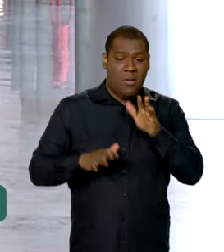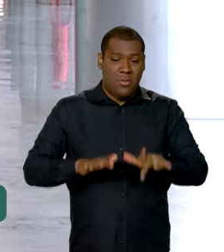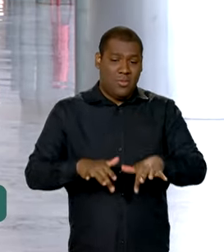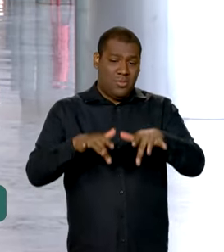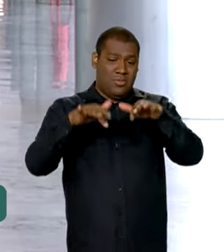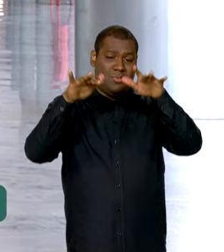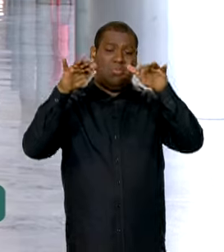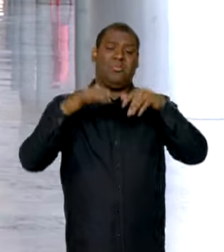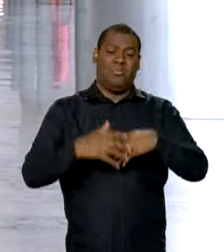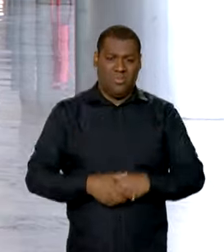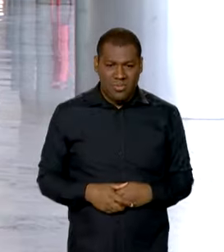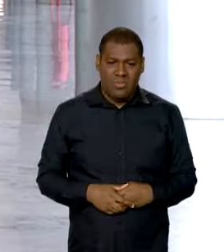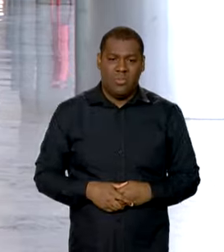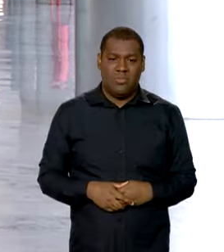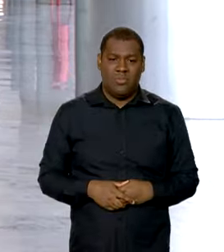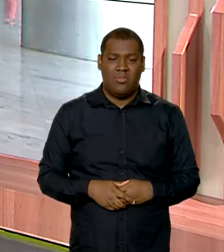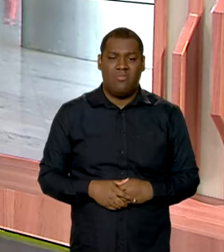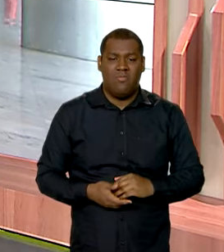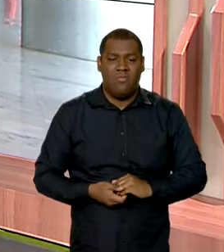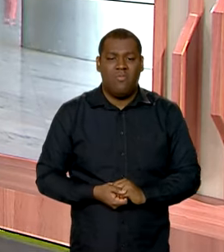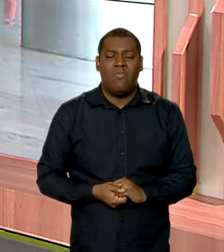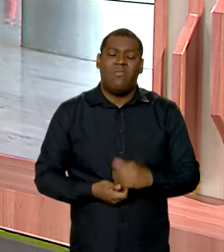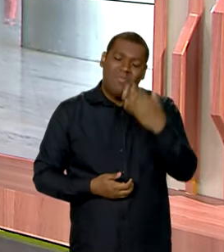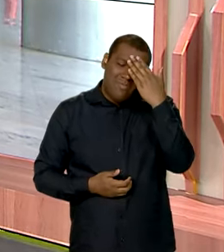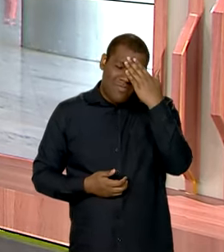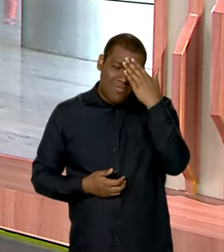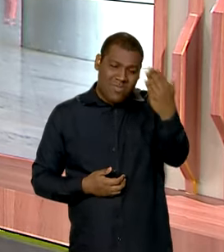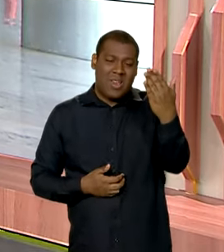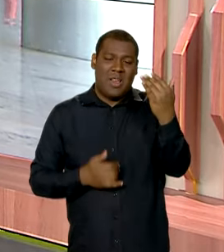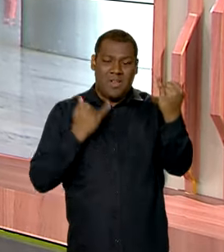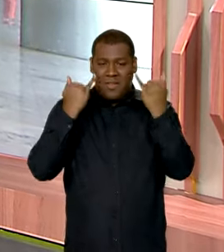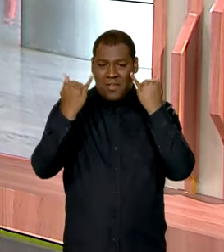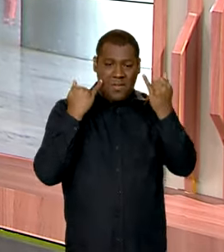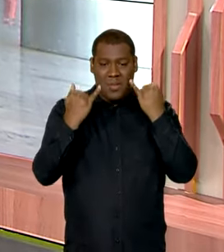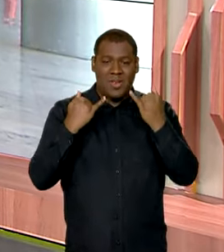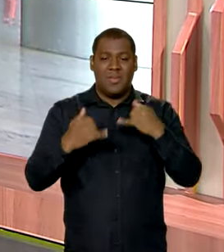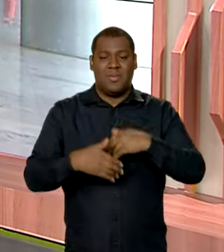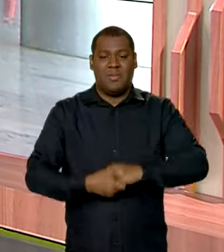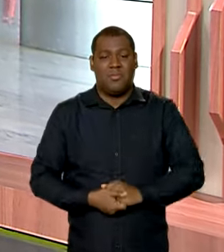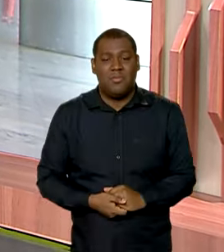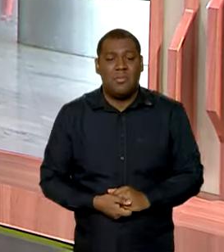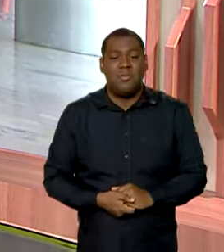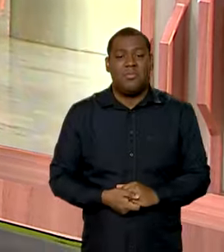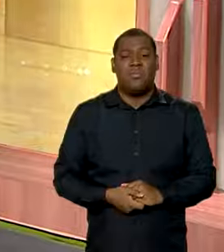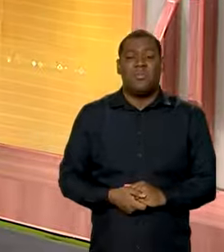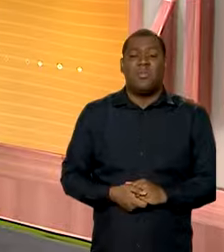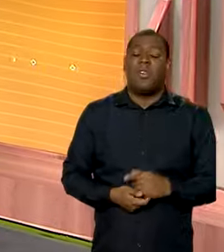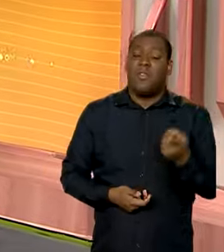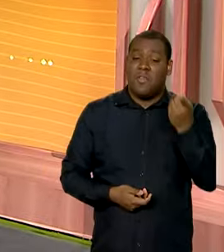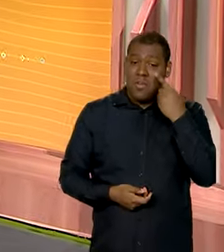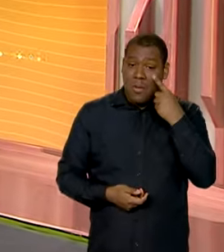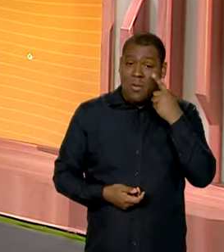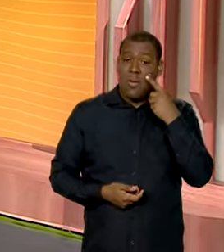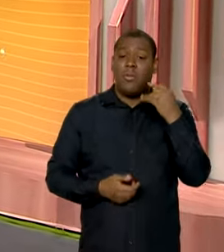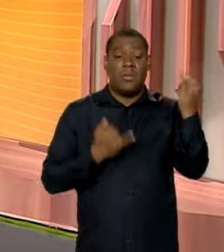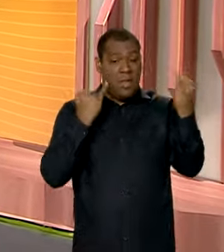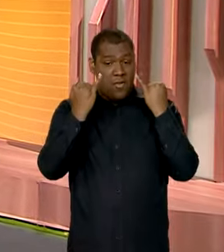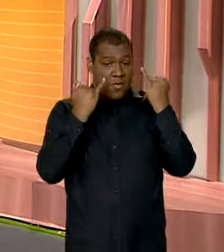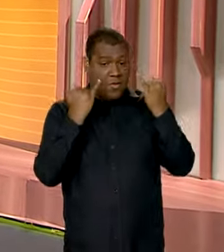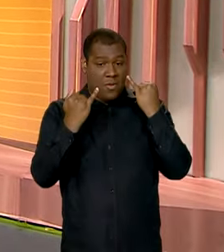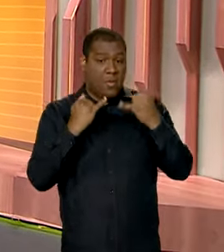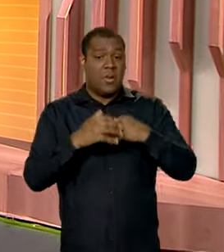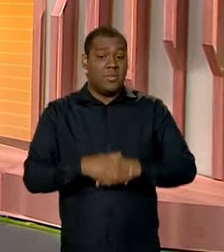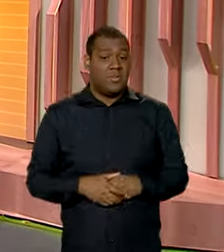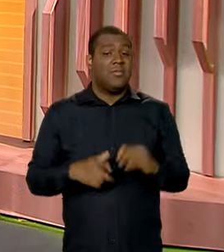É isso, Vanessa, devolvo para você no estúdio. Ok, obrigada pelas informações, bom trabalho para você. Você ouviu as informações de Jéssica Gonçalves,